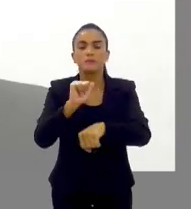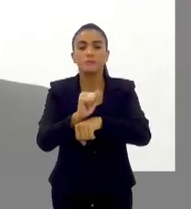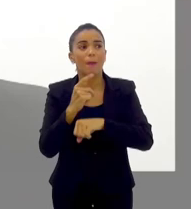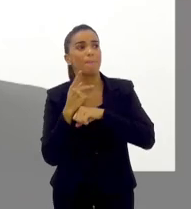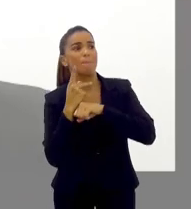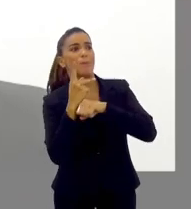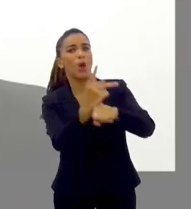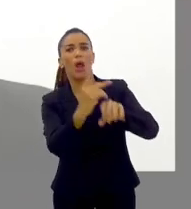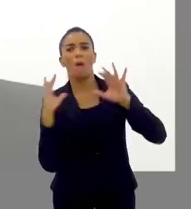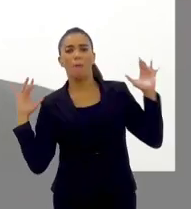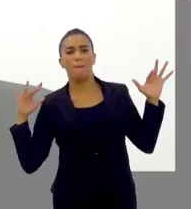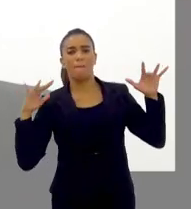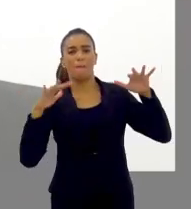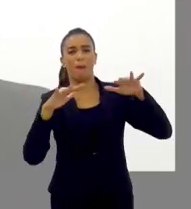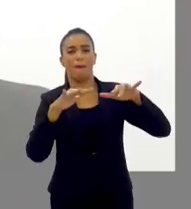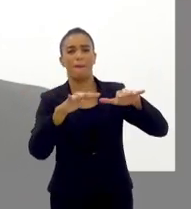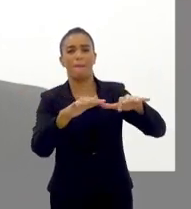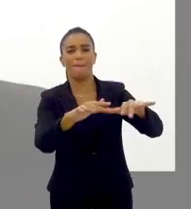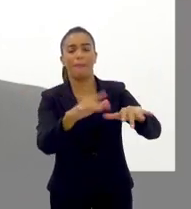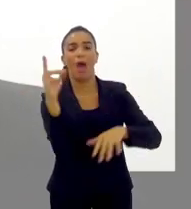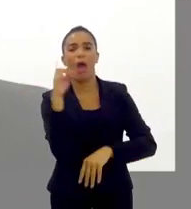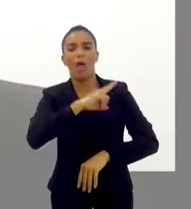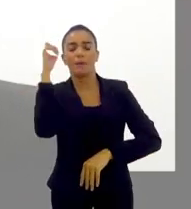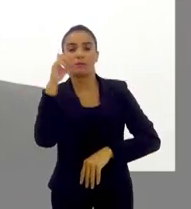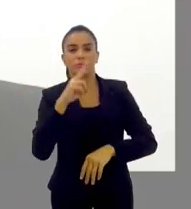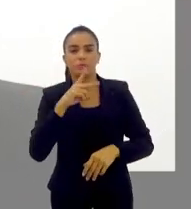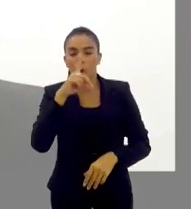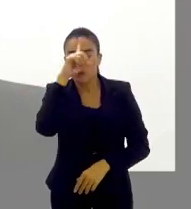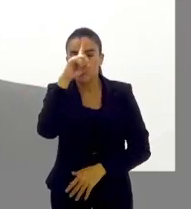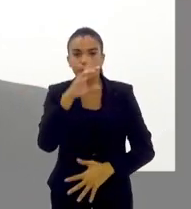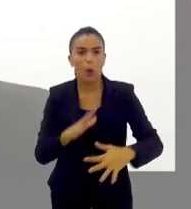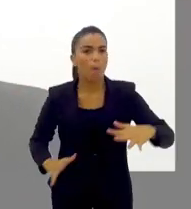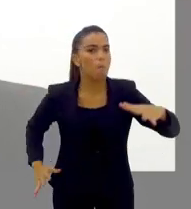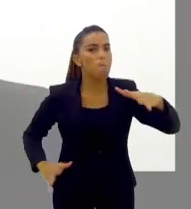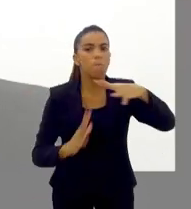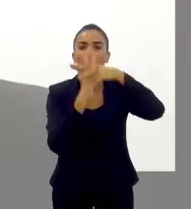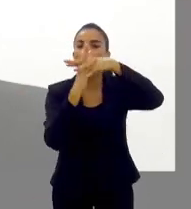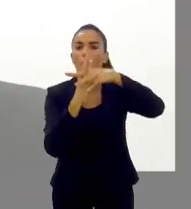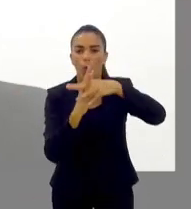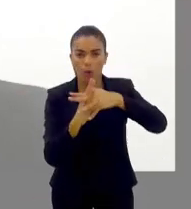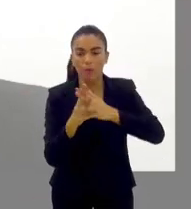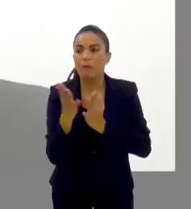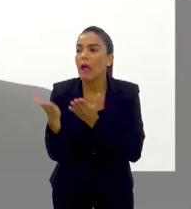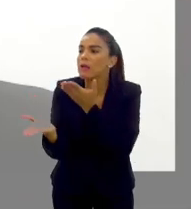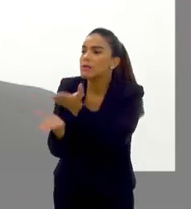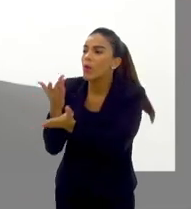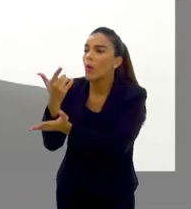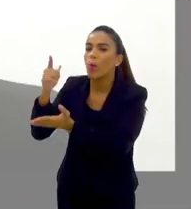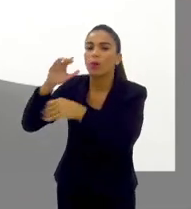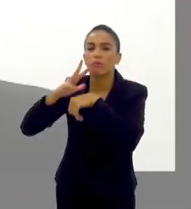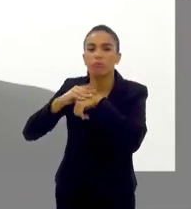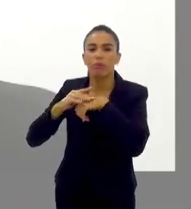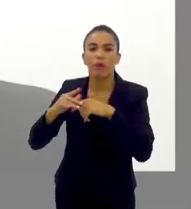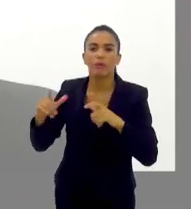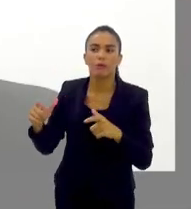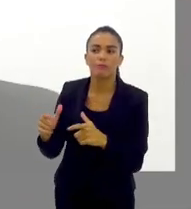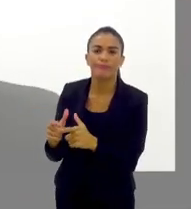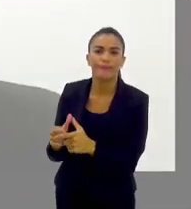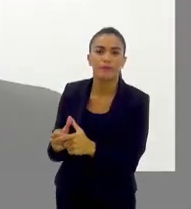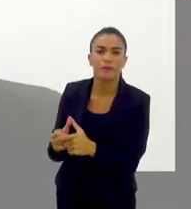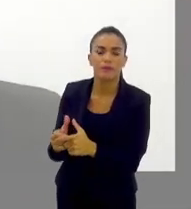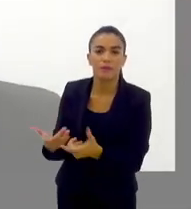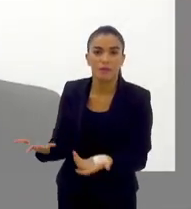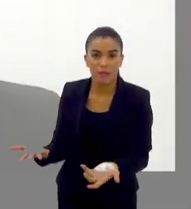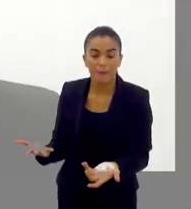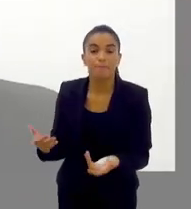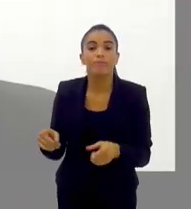pessoas passam a procurar as emergências, os hospitais ficam superlotados e realmente o atendimento ali para outras doenças, ele cai,